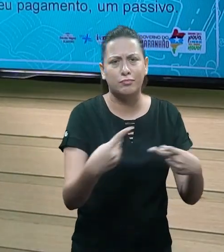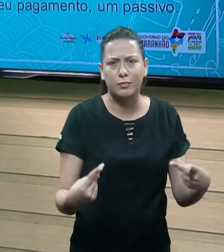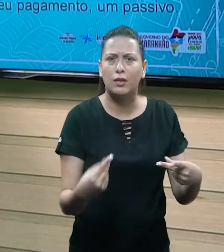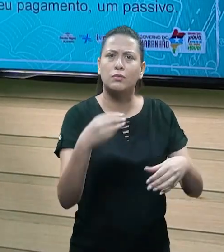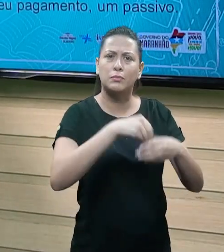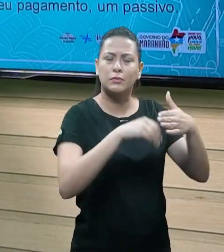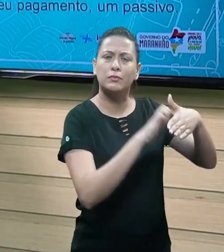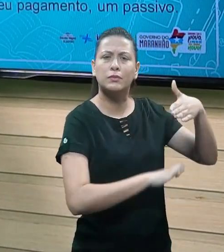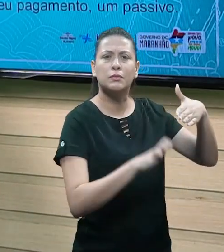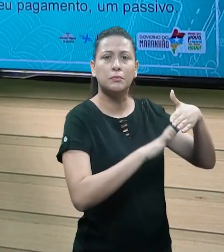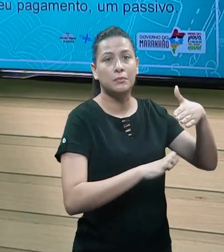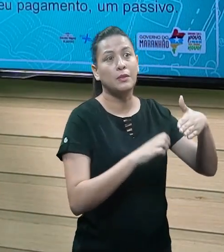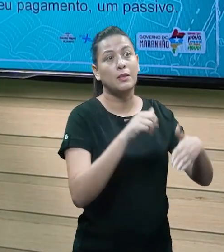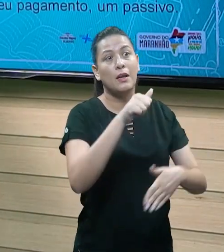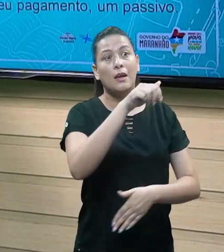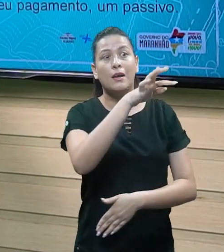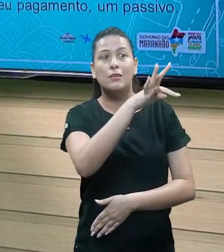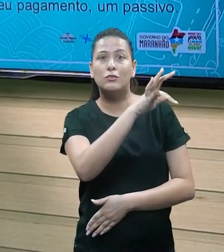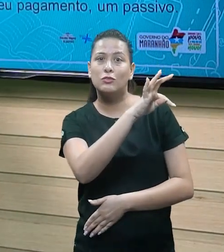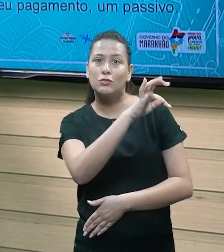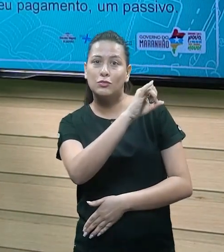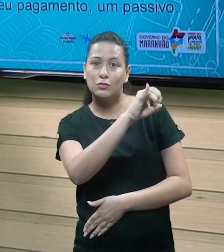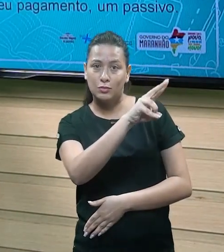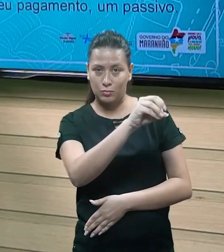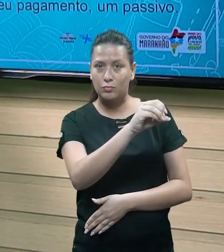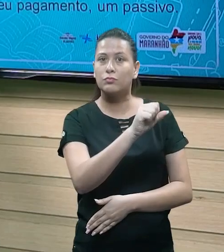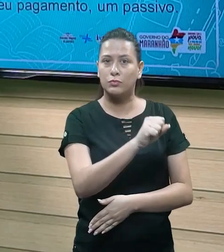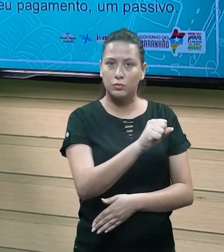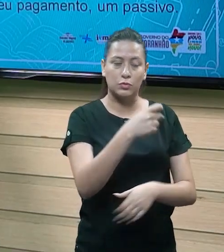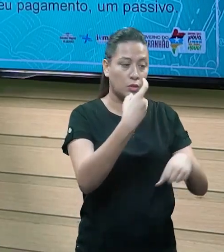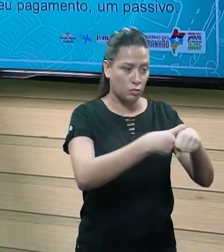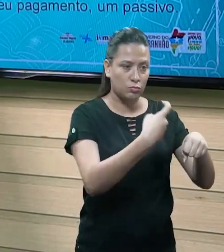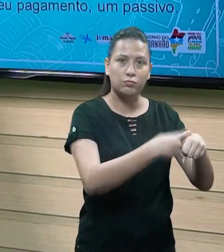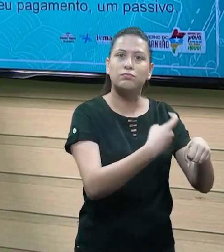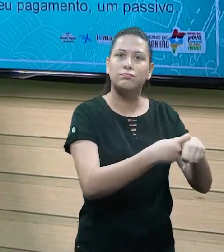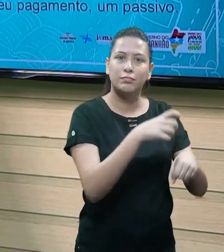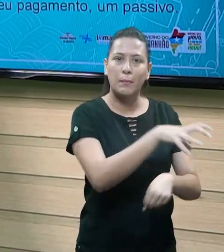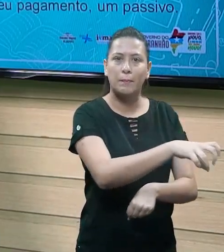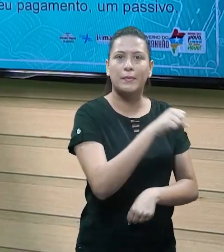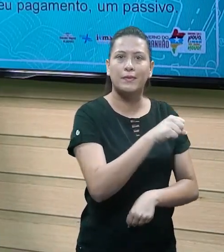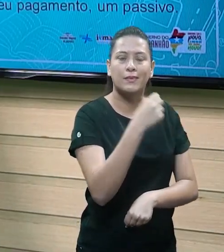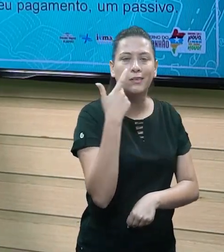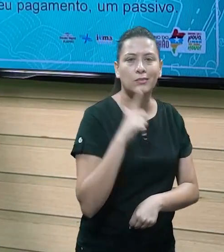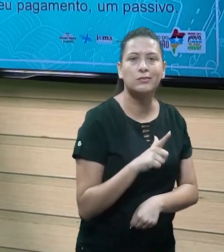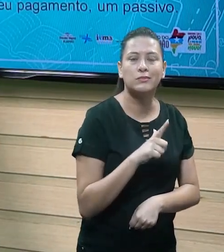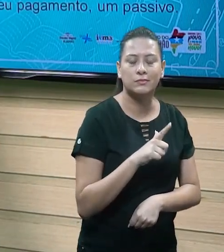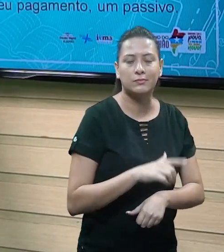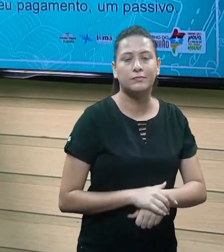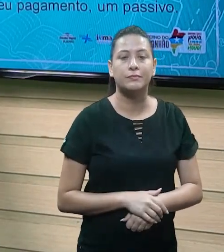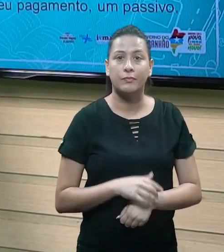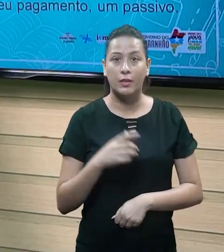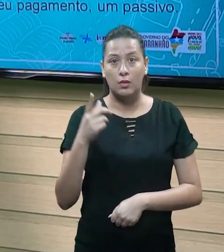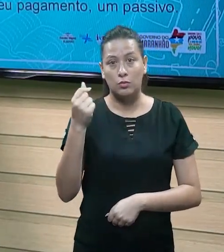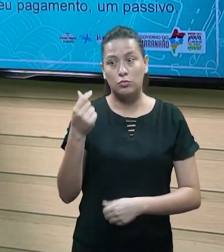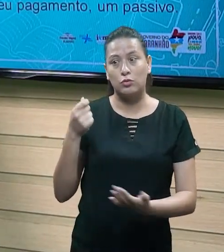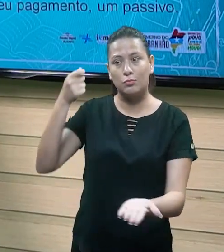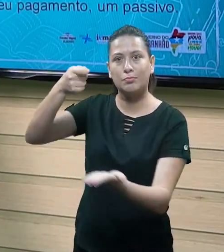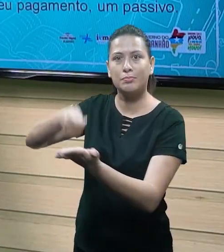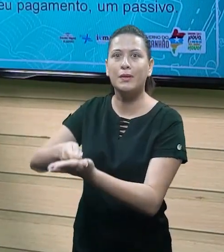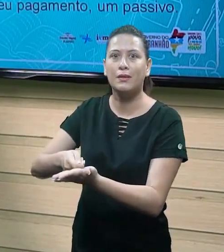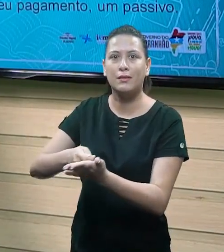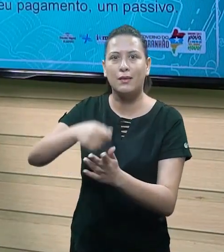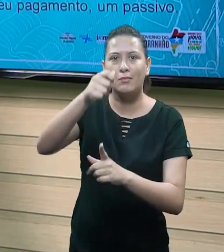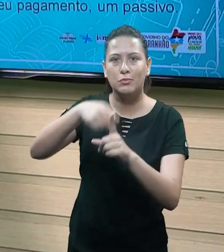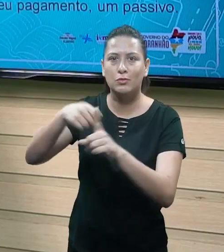partir do momento que eu adquiro essa frota de veículos, eles são ativos para a empresa, é um bem, tá? É um bem palpável, tá? Só que a partir do momento que eu pago eles